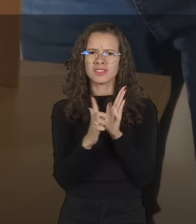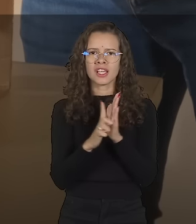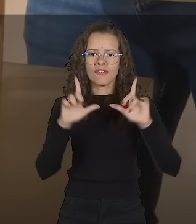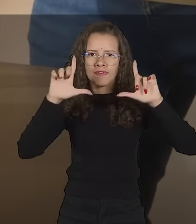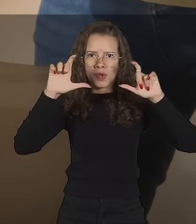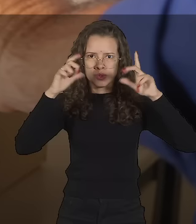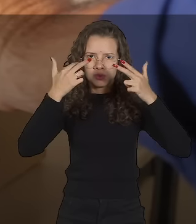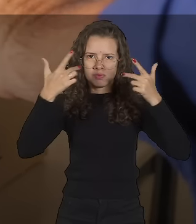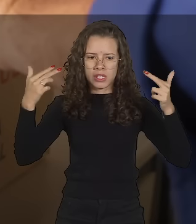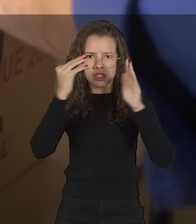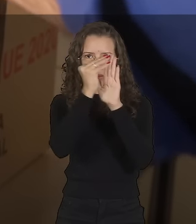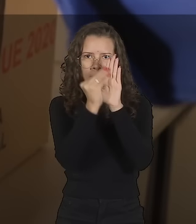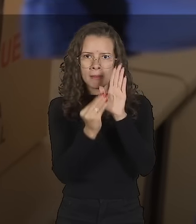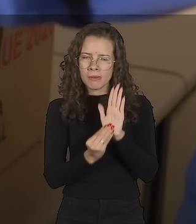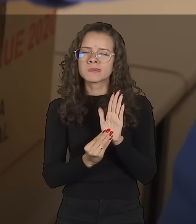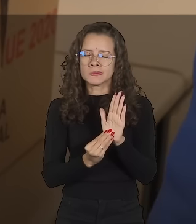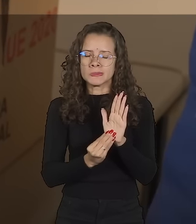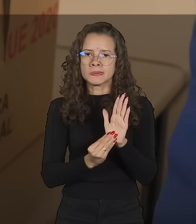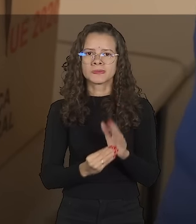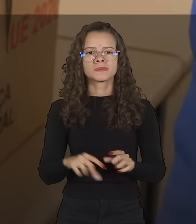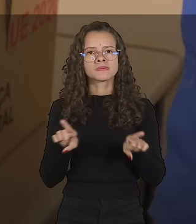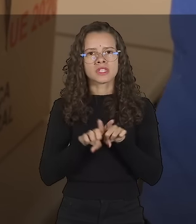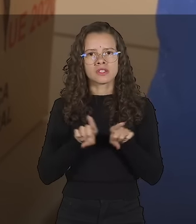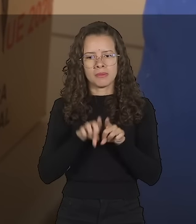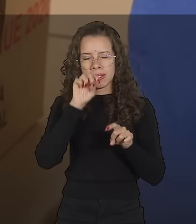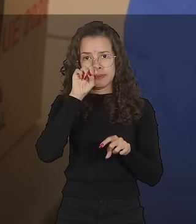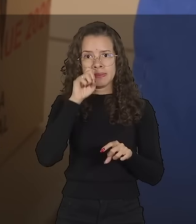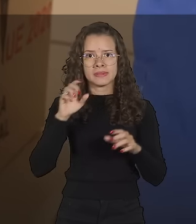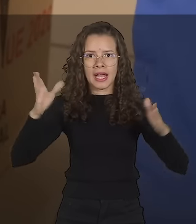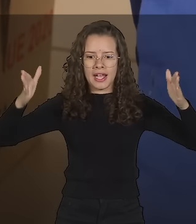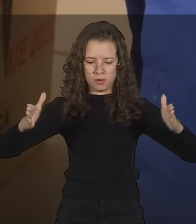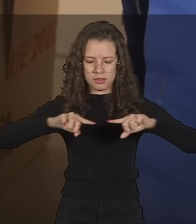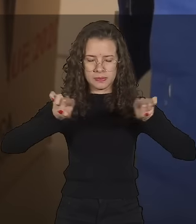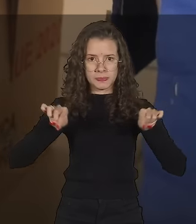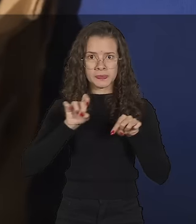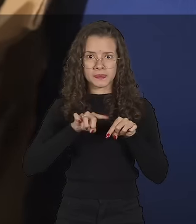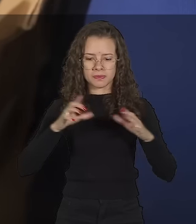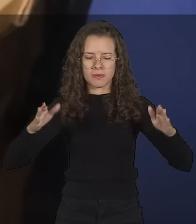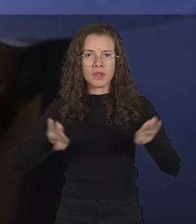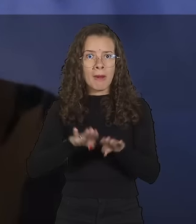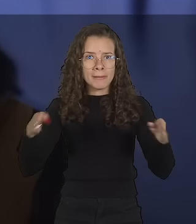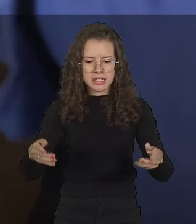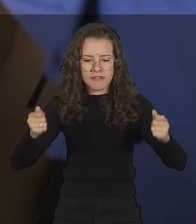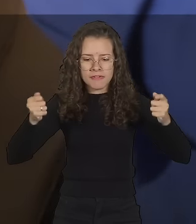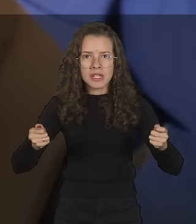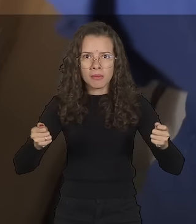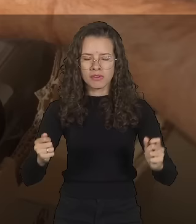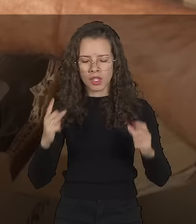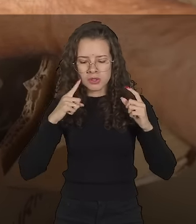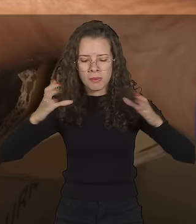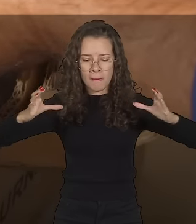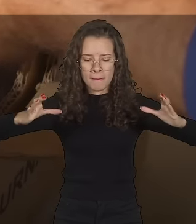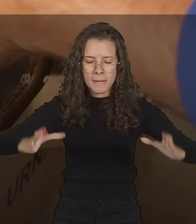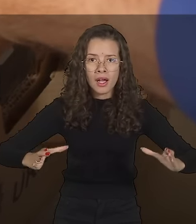do manual. Para desembalar, ponha a caixa da urna em uma mesa firme. Coloque o terminal do mesário e os